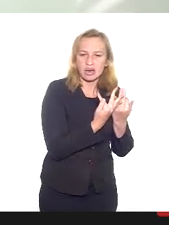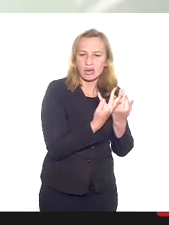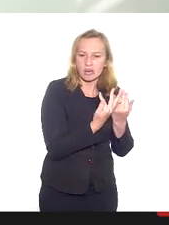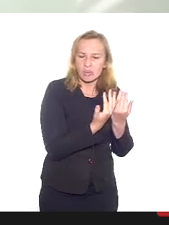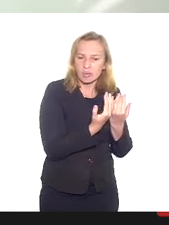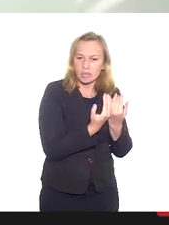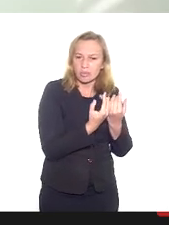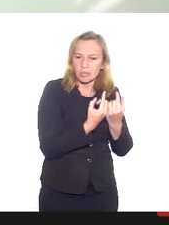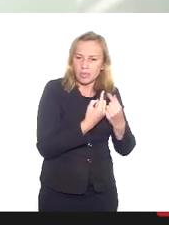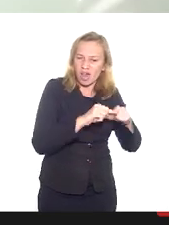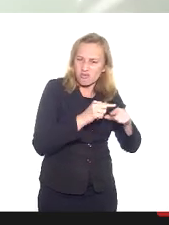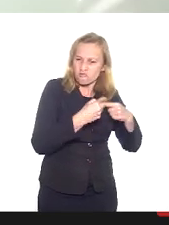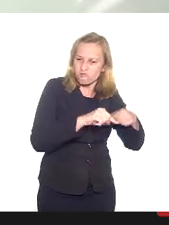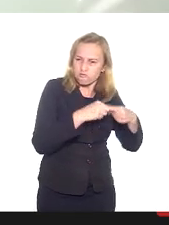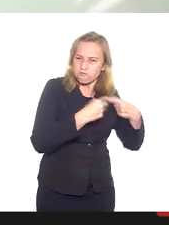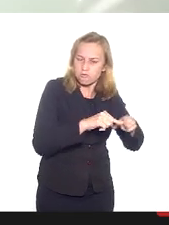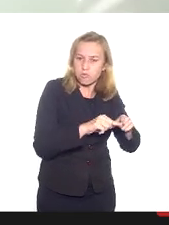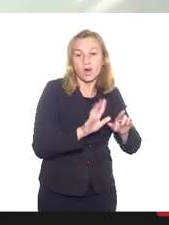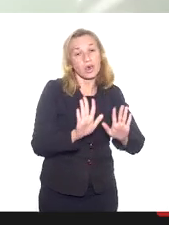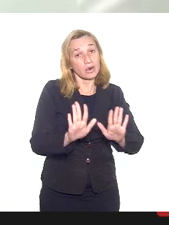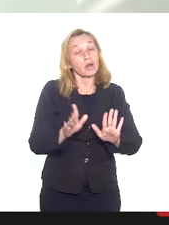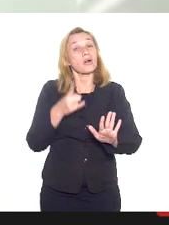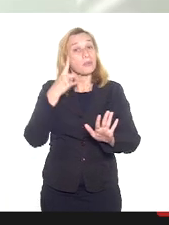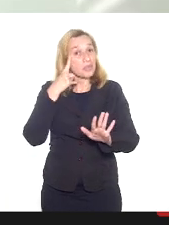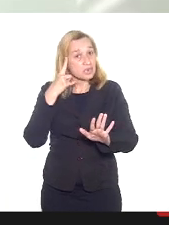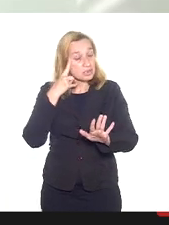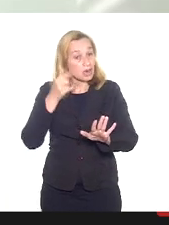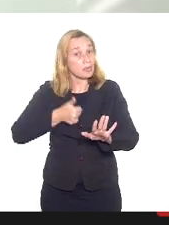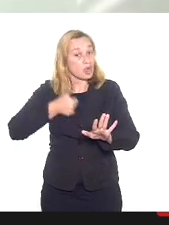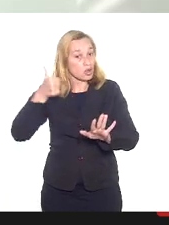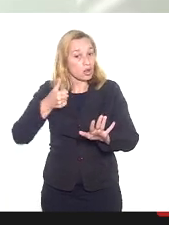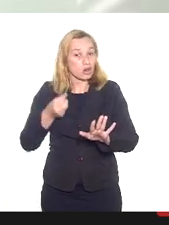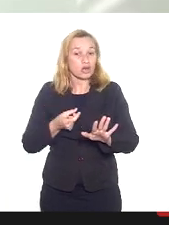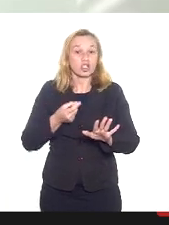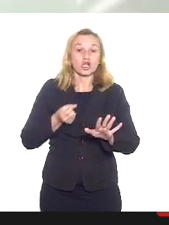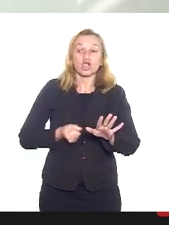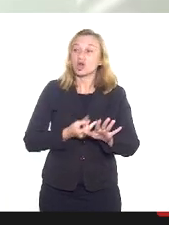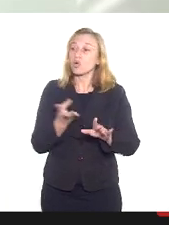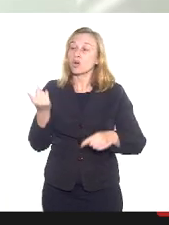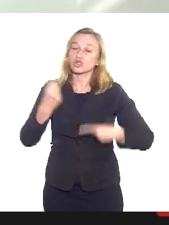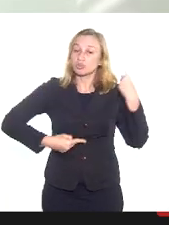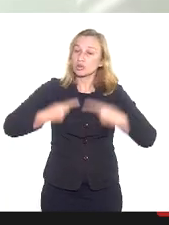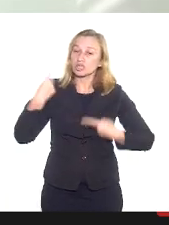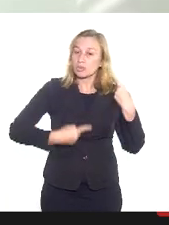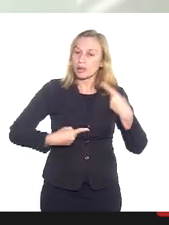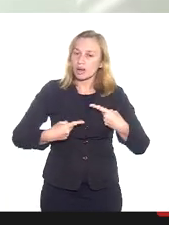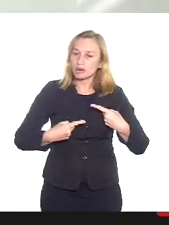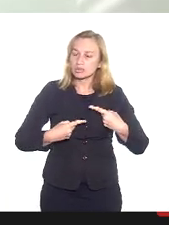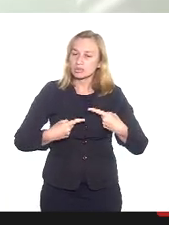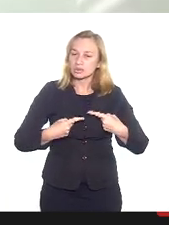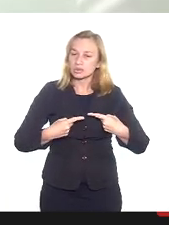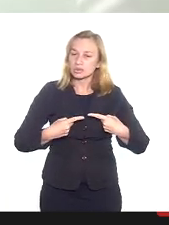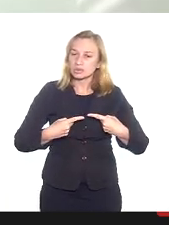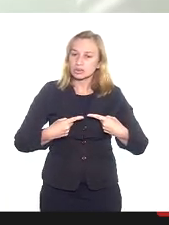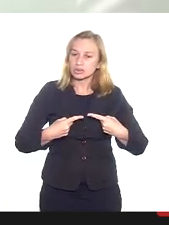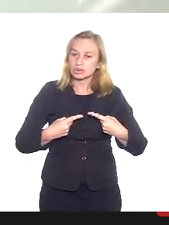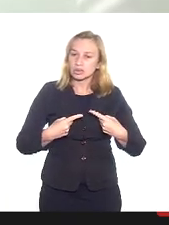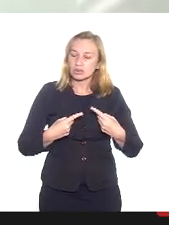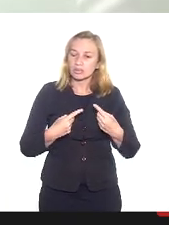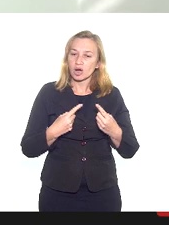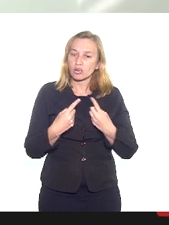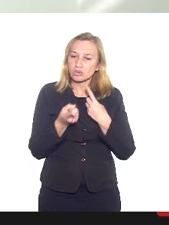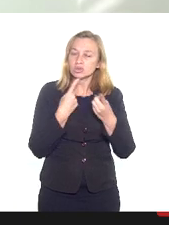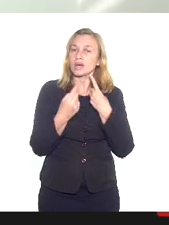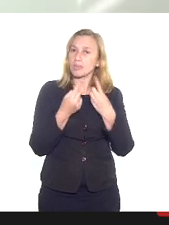é algo que a gente precisa realmente pensar enquanto política pública para o combate, para o enfrentamento desse crime